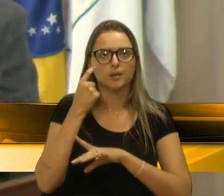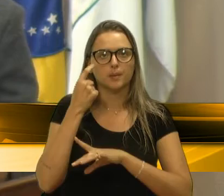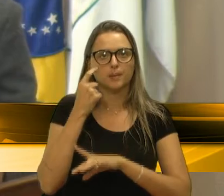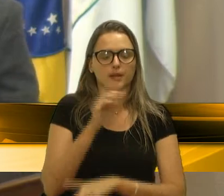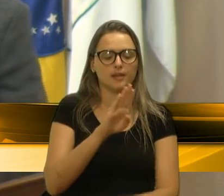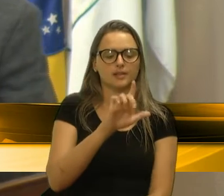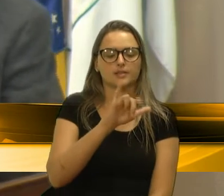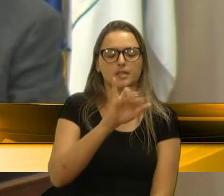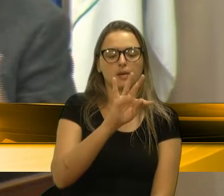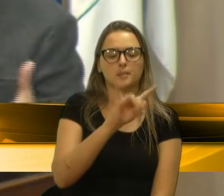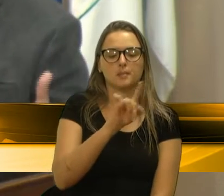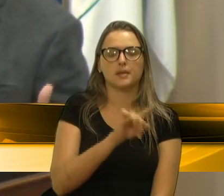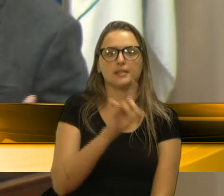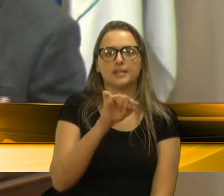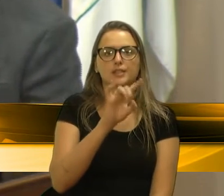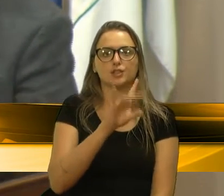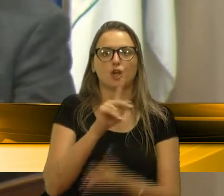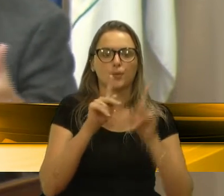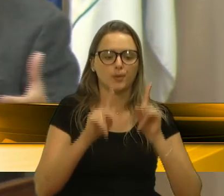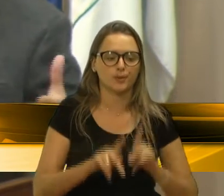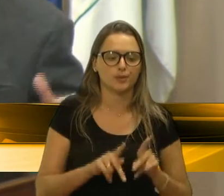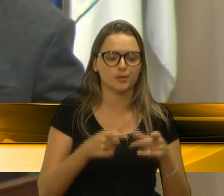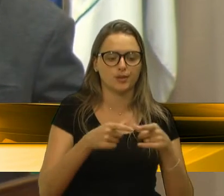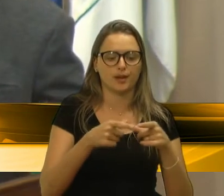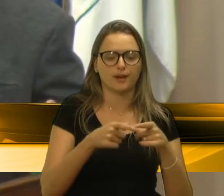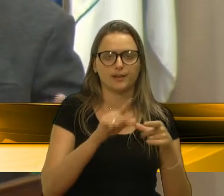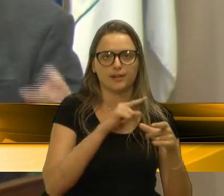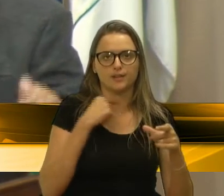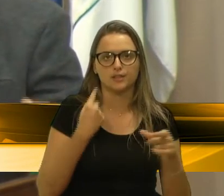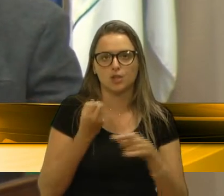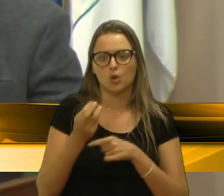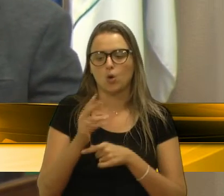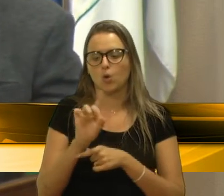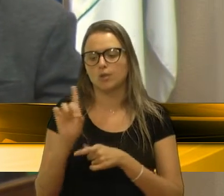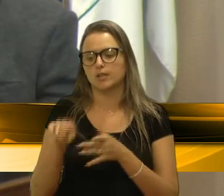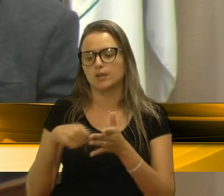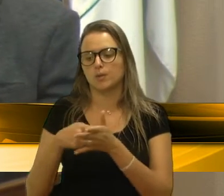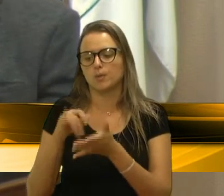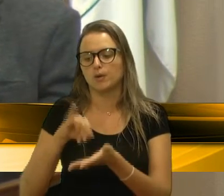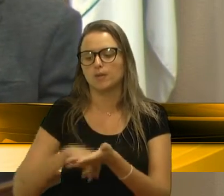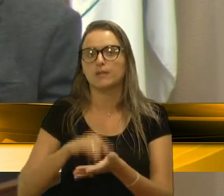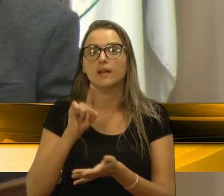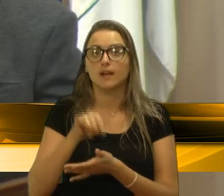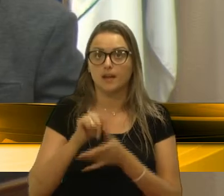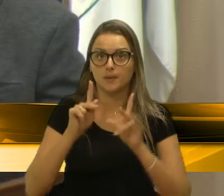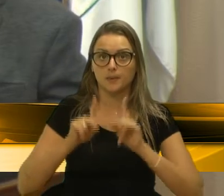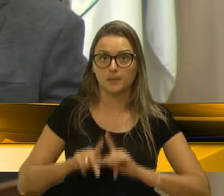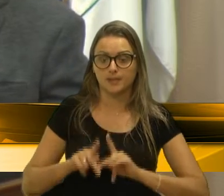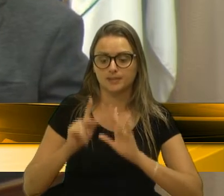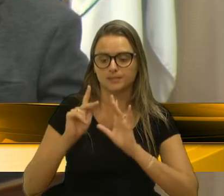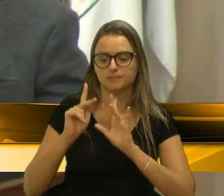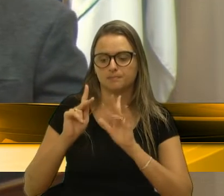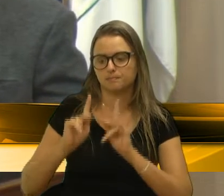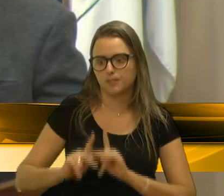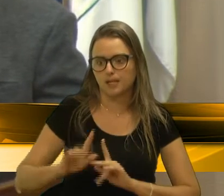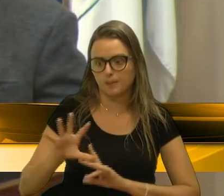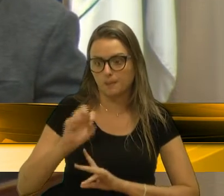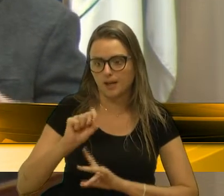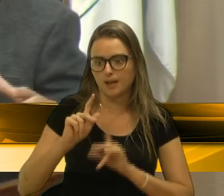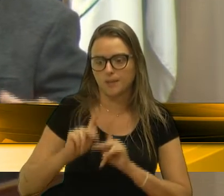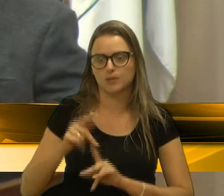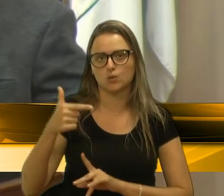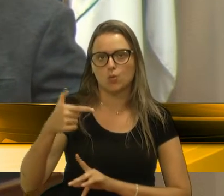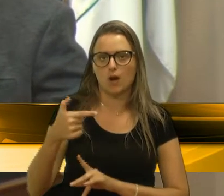para pegar o motorista que está com a carteira caçada ou que não pagou os impostos, não. Se pega bandido e gente armada, gente perigosa.